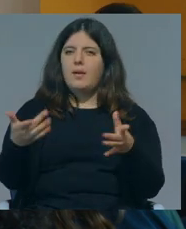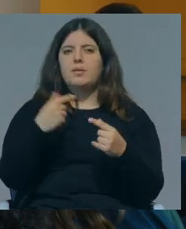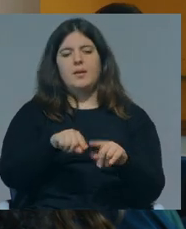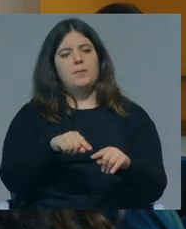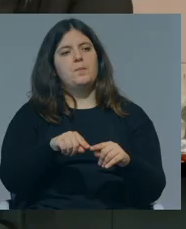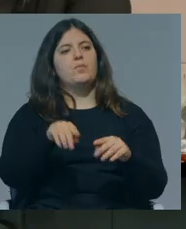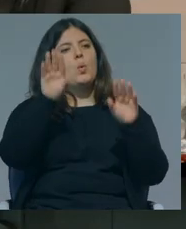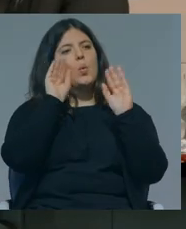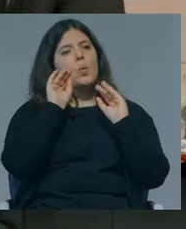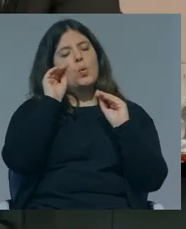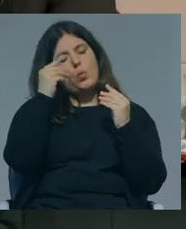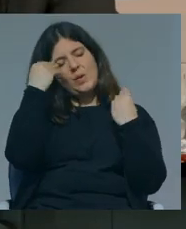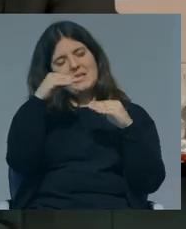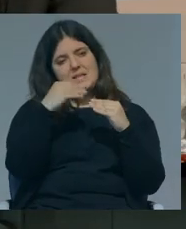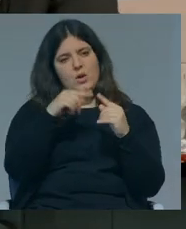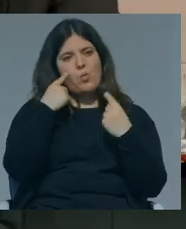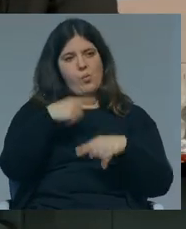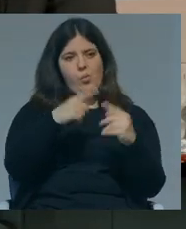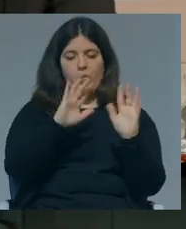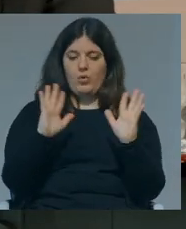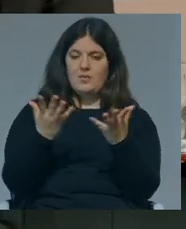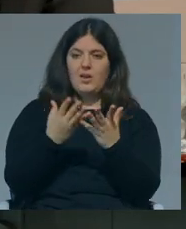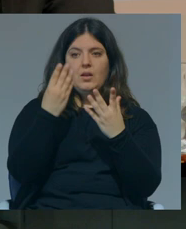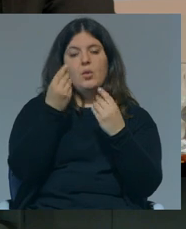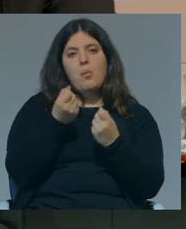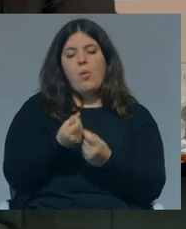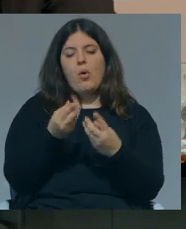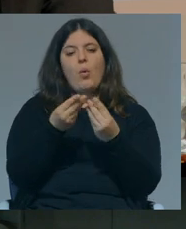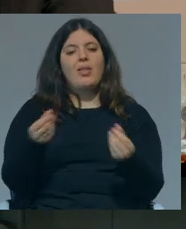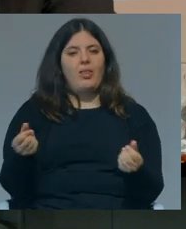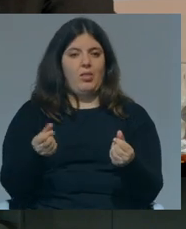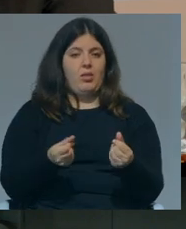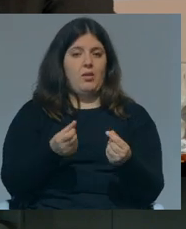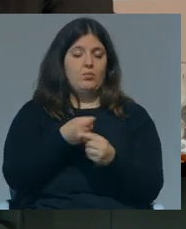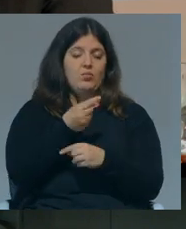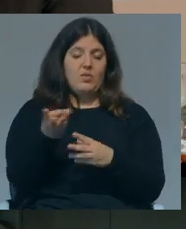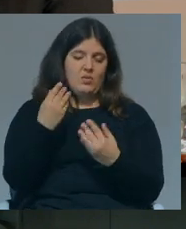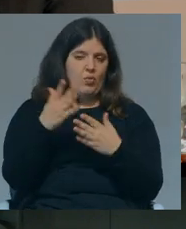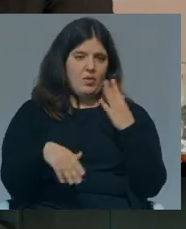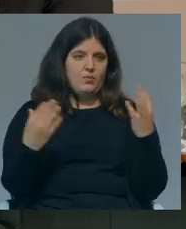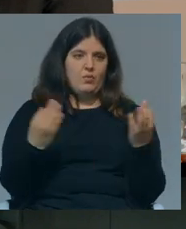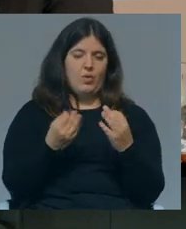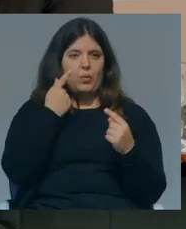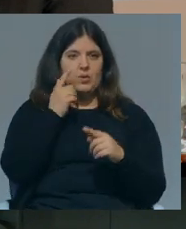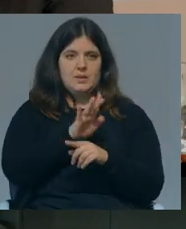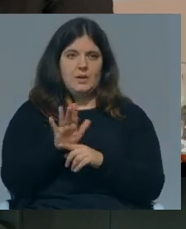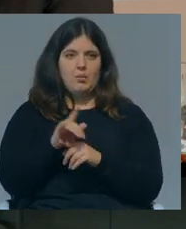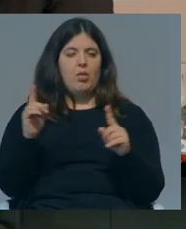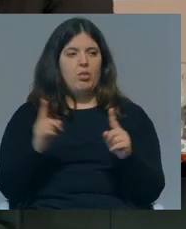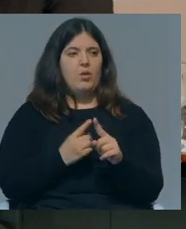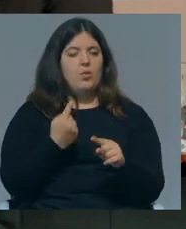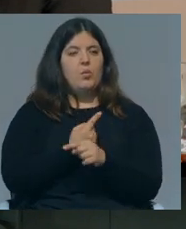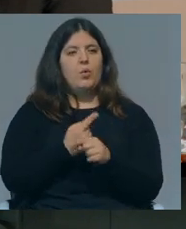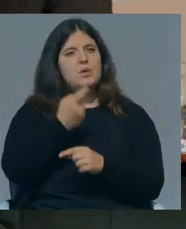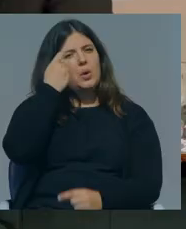ter o ensino público e universal mas de pouca qualidade, não é? Que é o que muitos dias acontece. E eu queria só dar um exemplo pequeno de uma